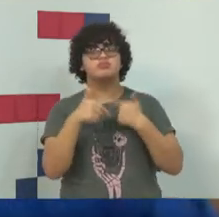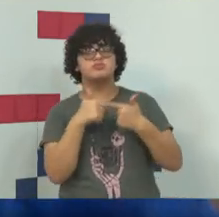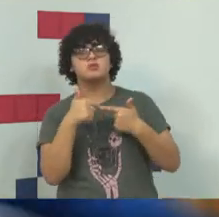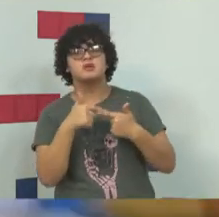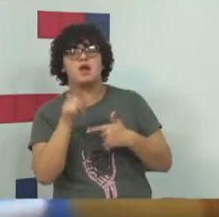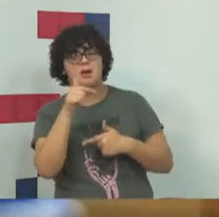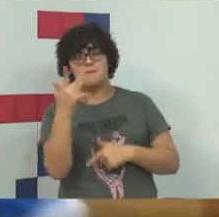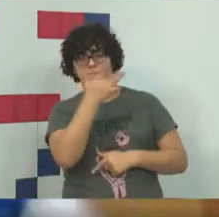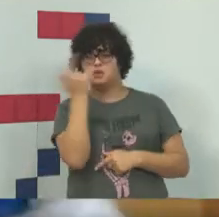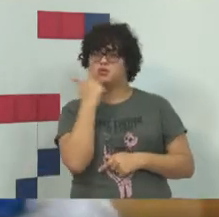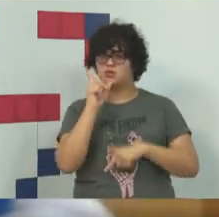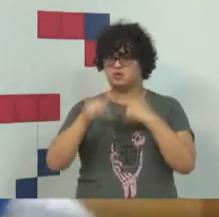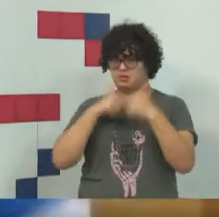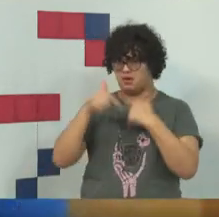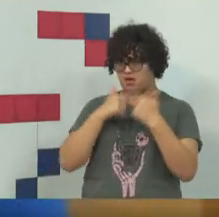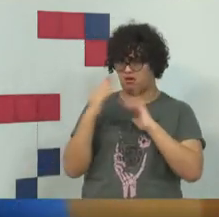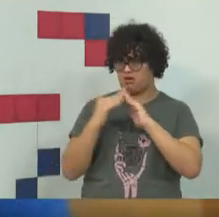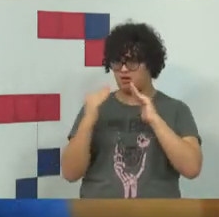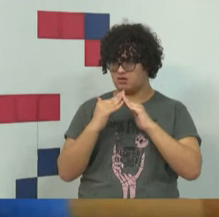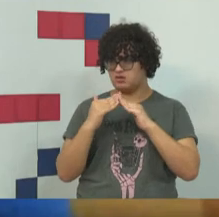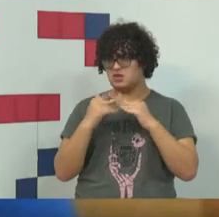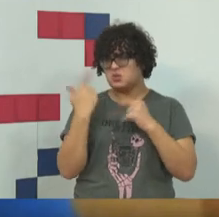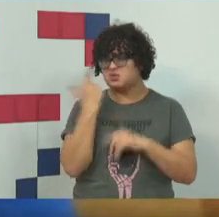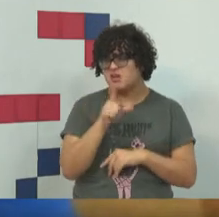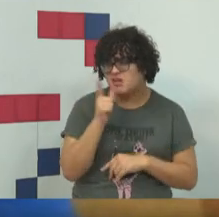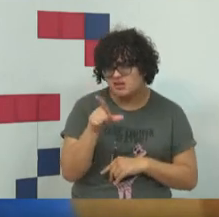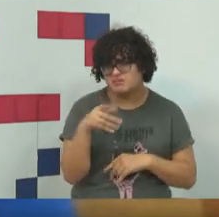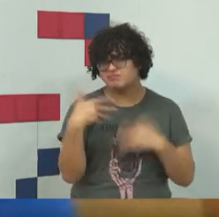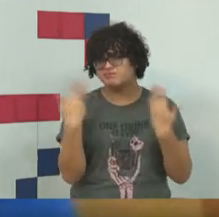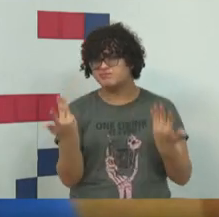as pessoas conseguem produzir através das suas casas,